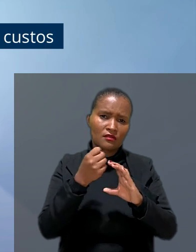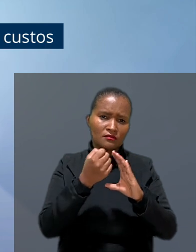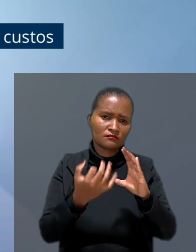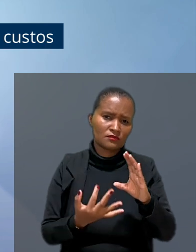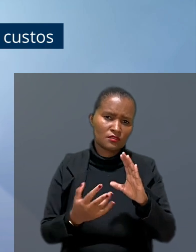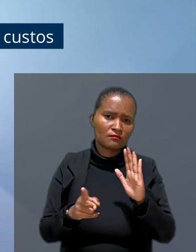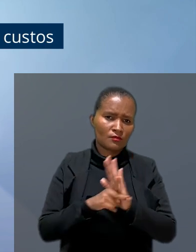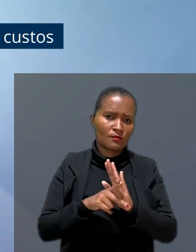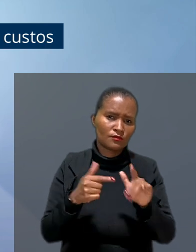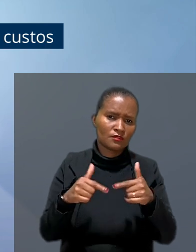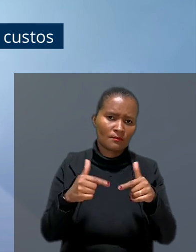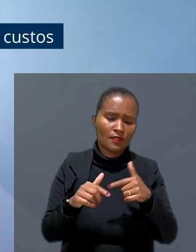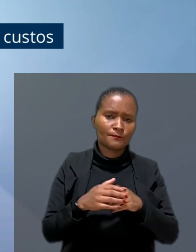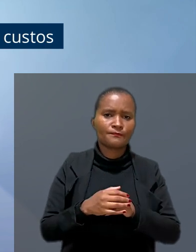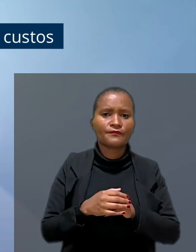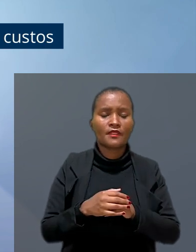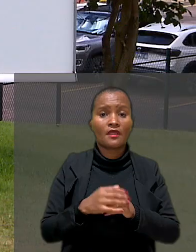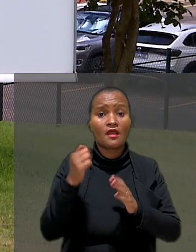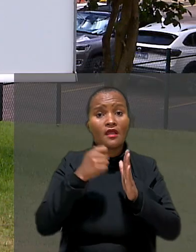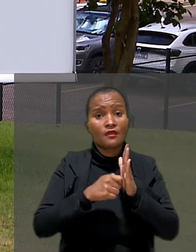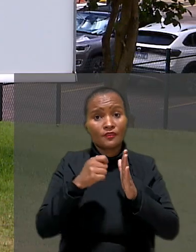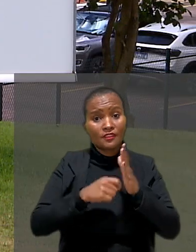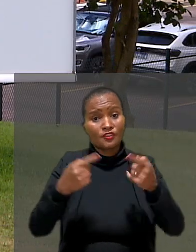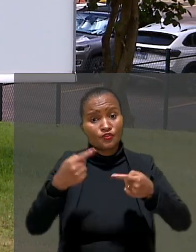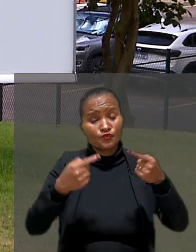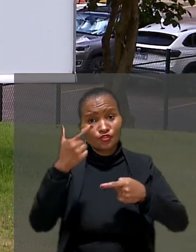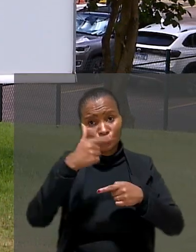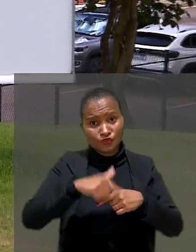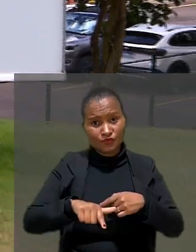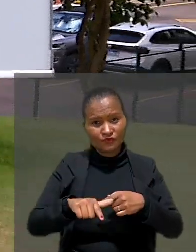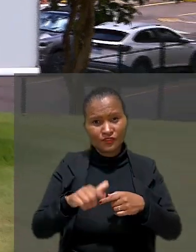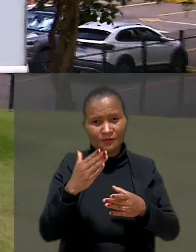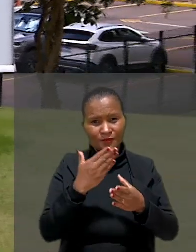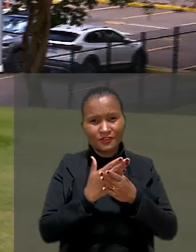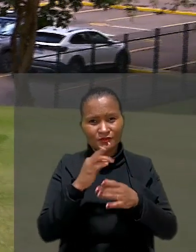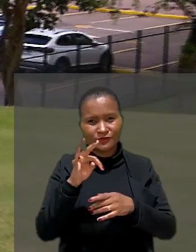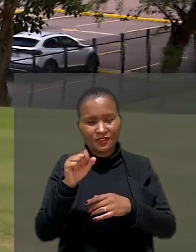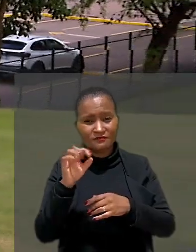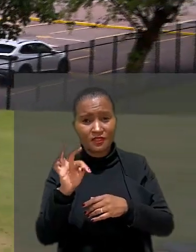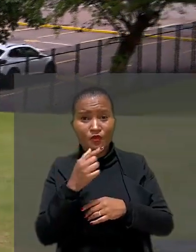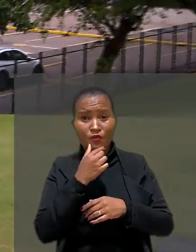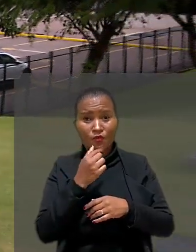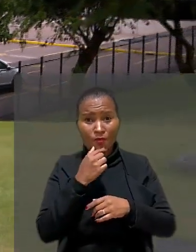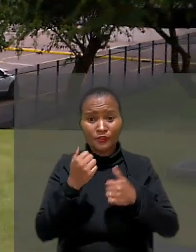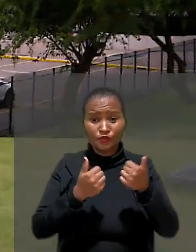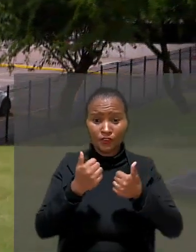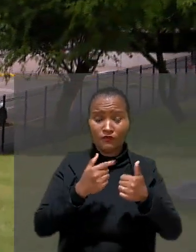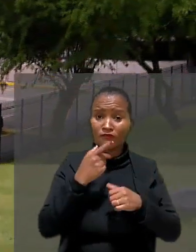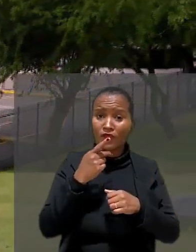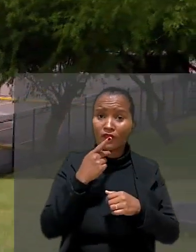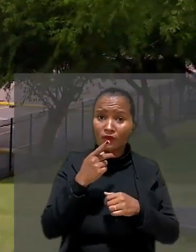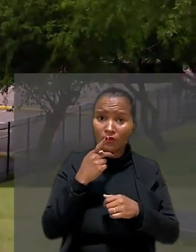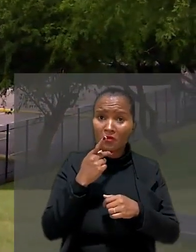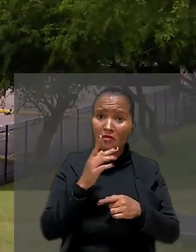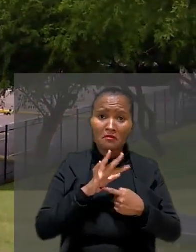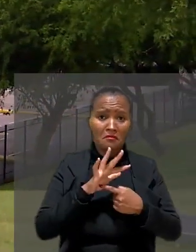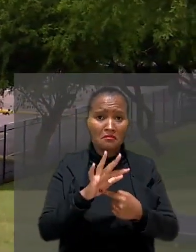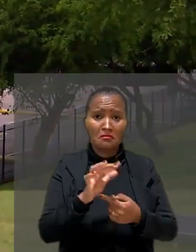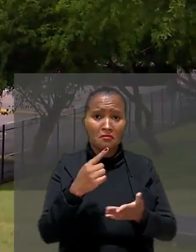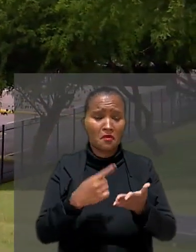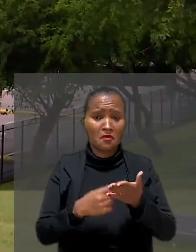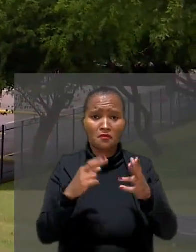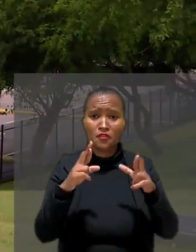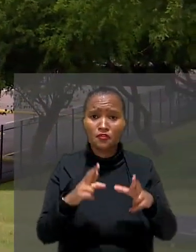característica da própria atividade. Ao tentar rediscutir o caso no TST, o lateral direito alegou que, não teria sido